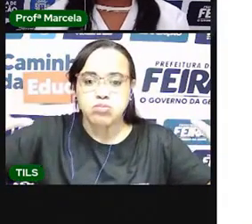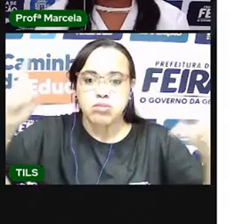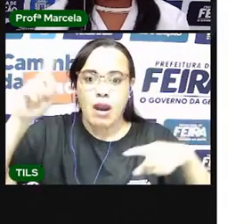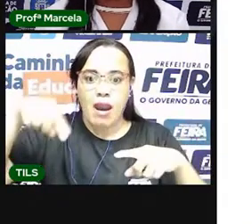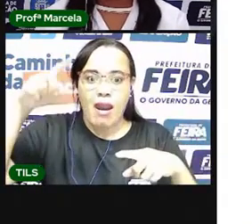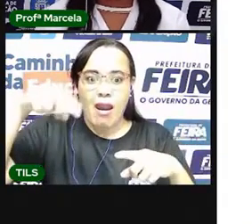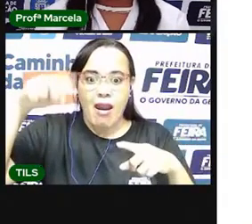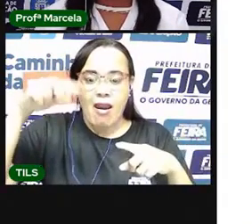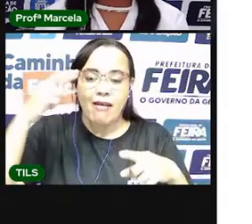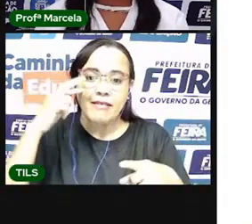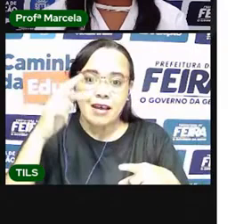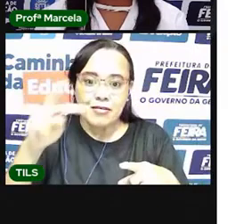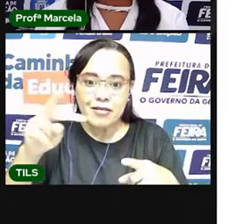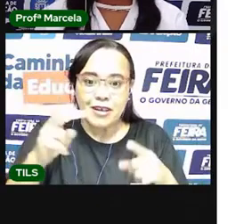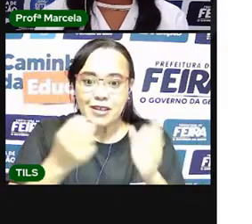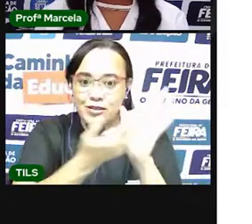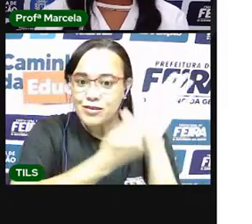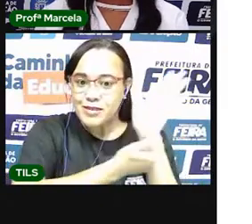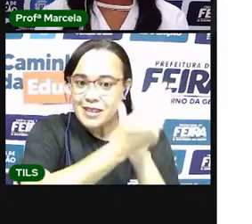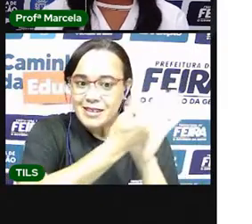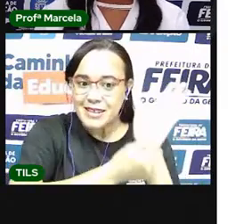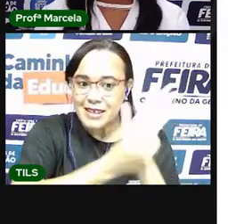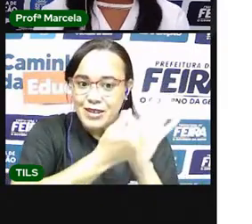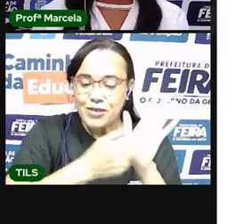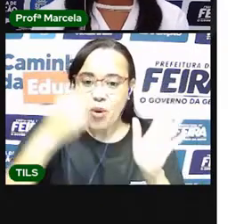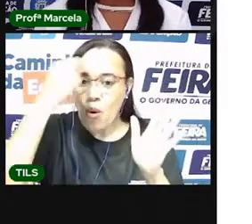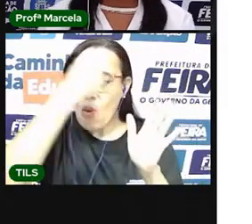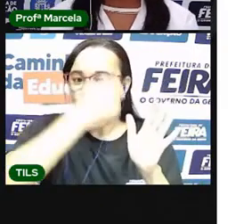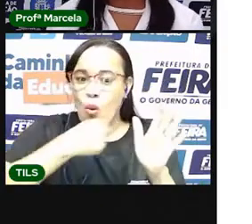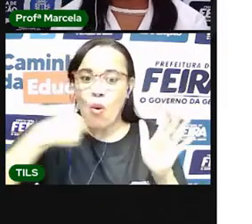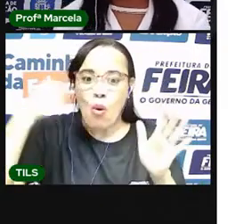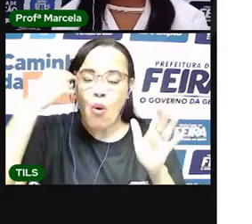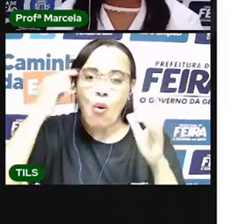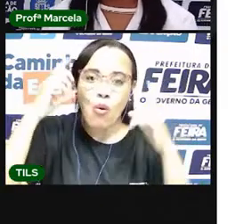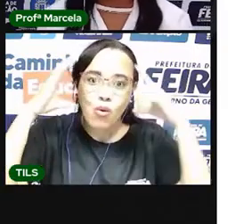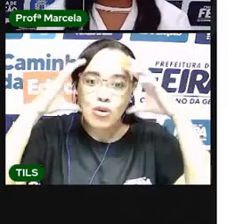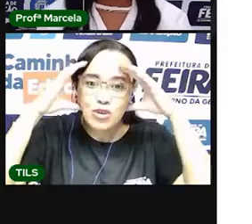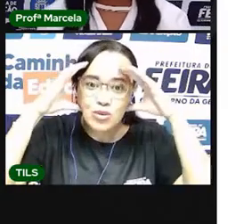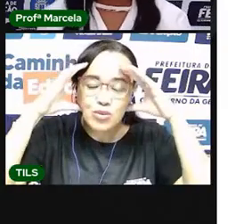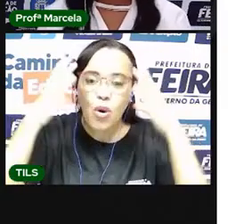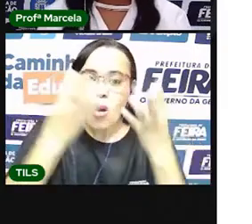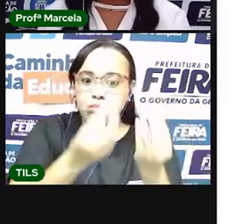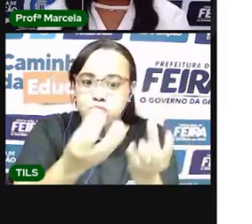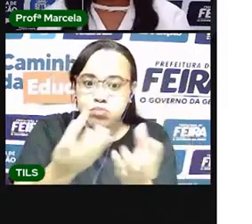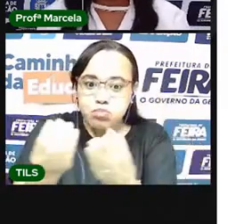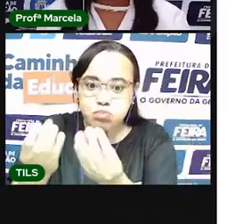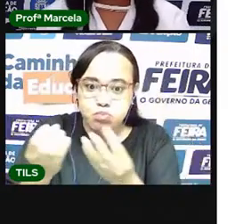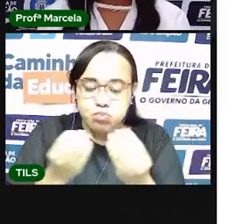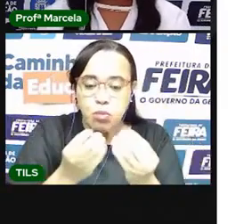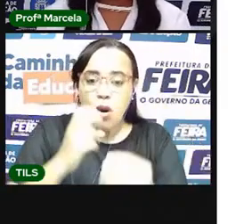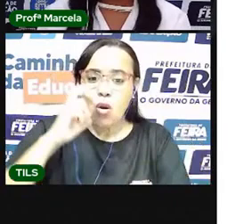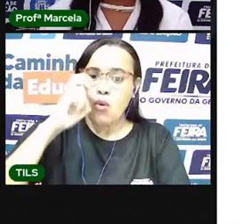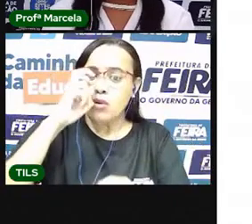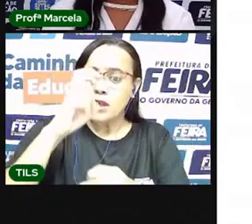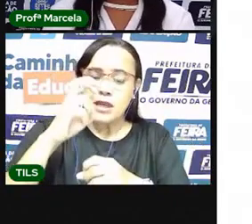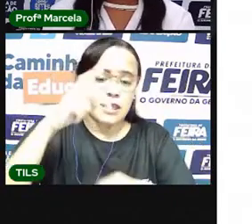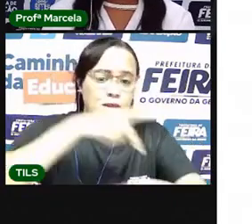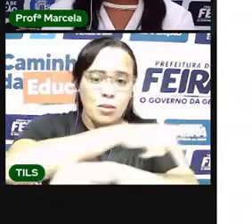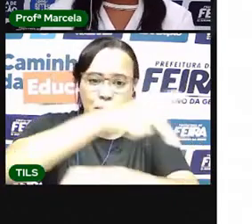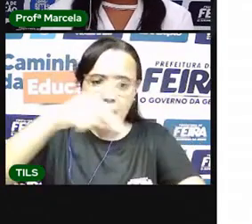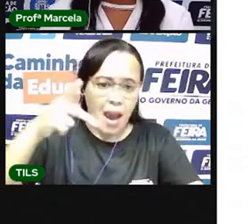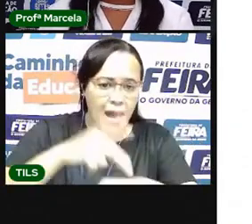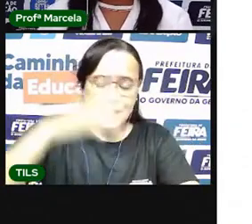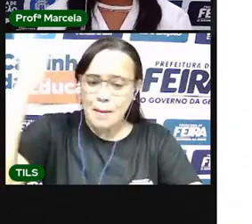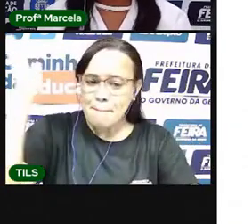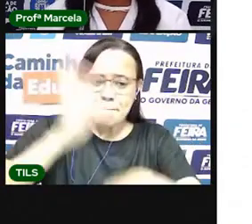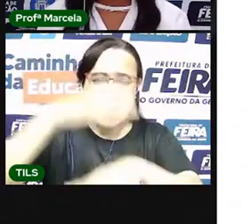imagem grande, com vários rostos. Isso representa o nosso país, que é o quinto maior país do mundo. Isso aí,